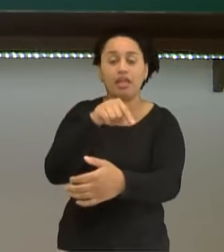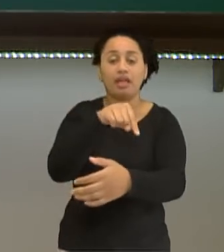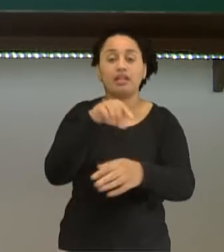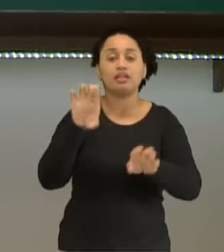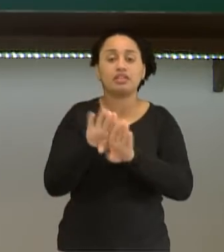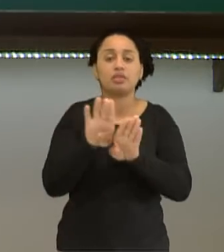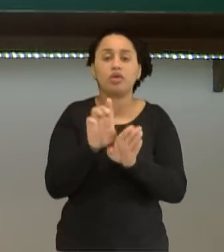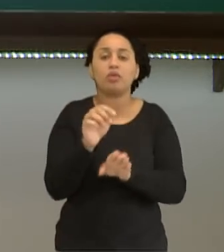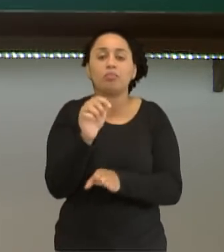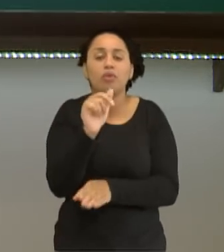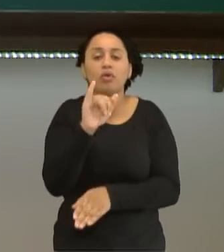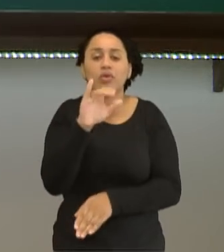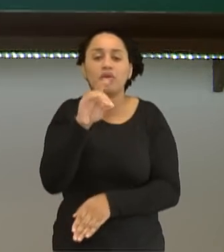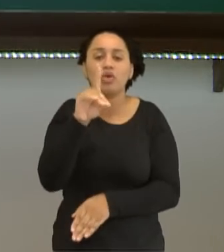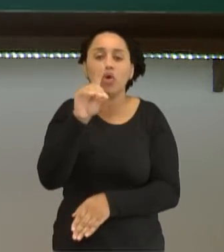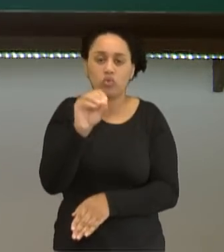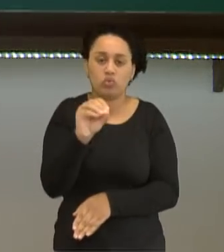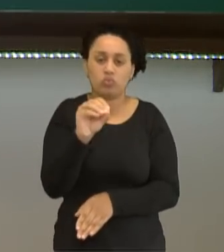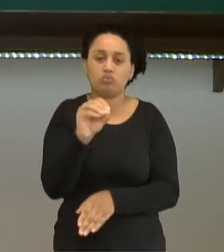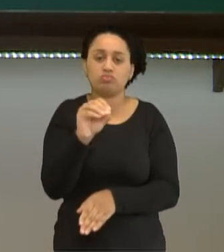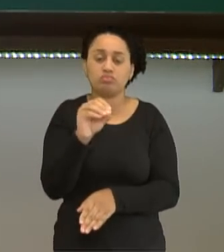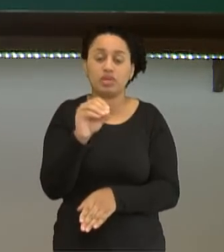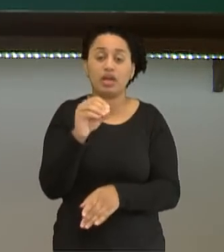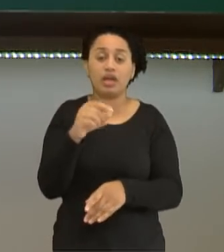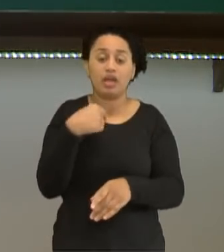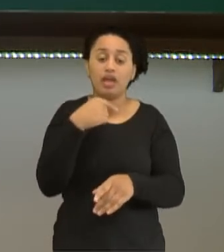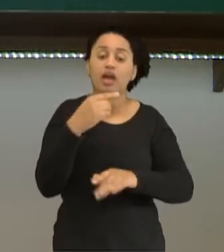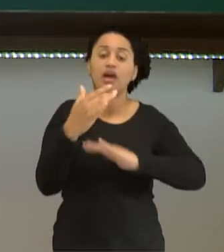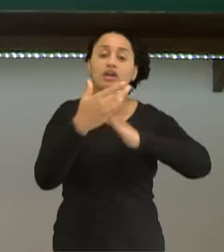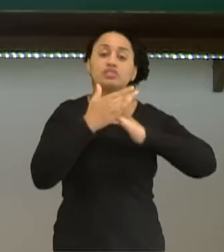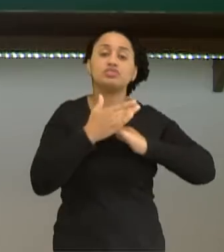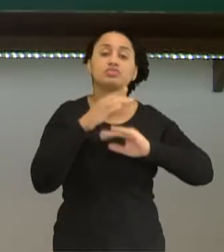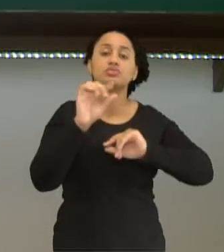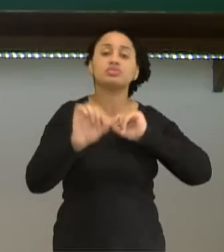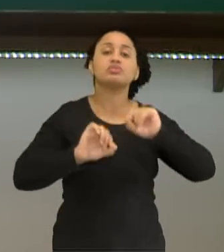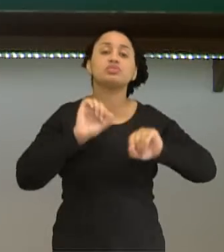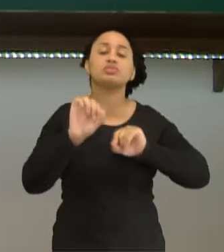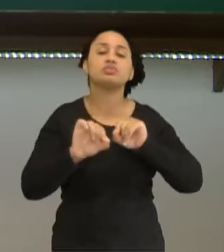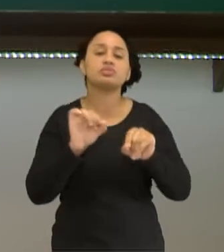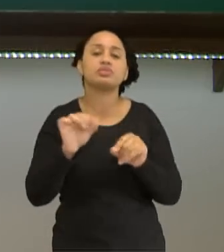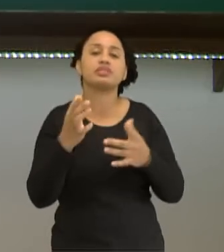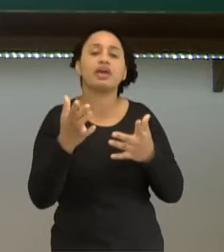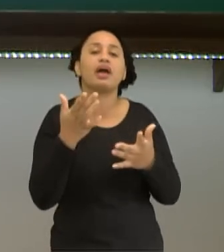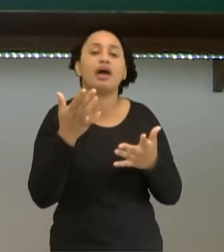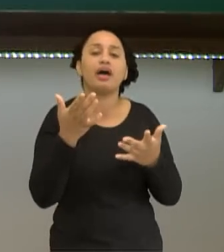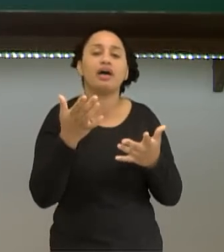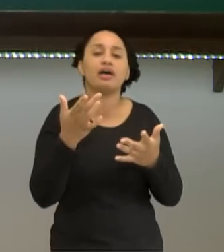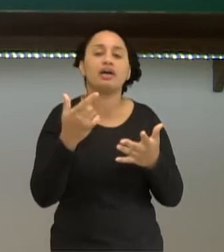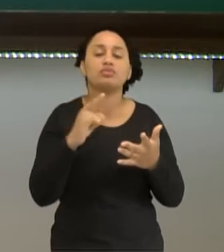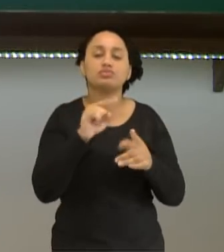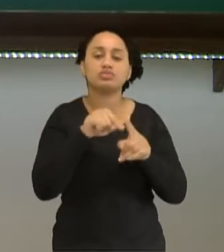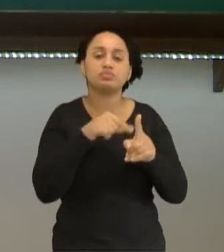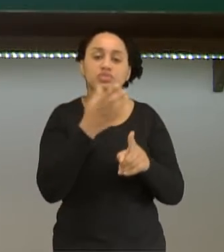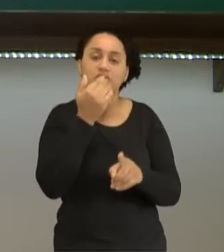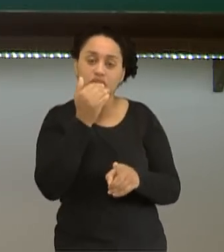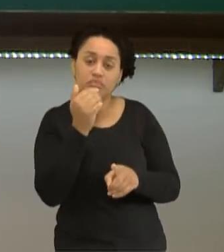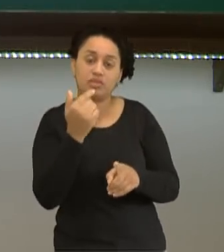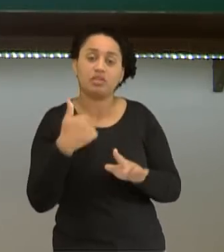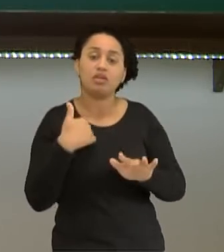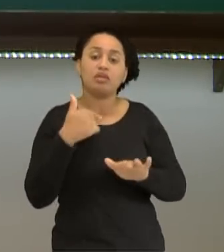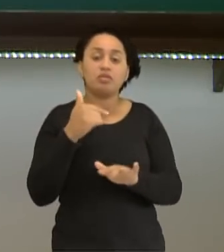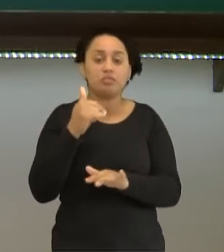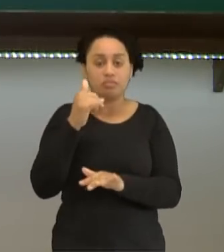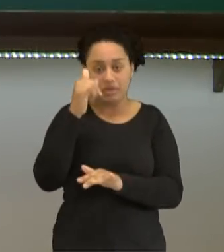também uma porção pequena de iodo. O iodo vai servir como alimento coadjuvante